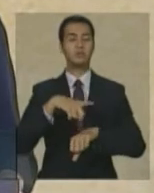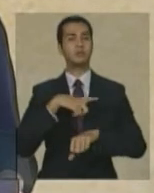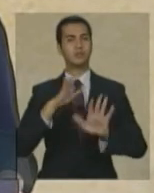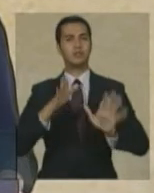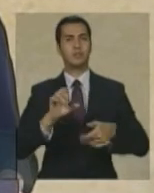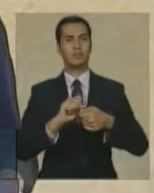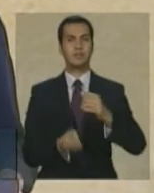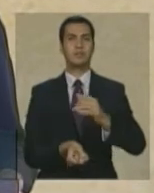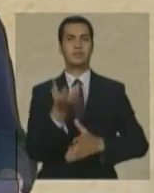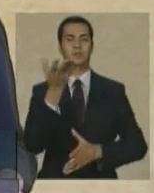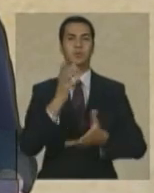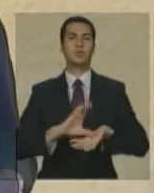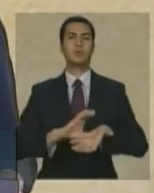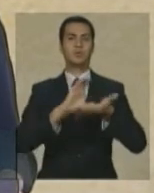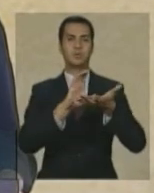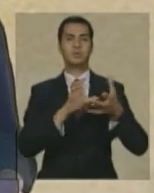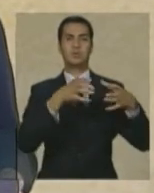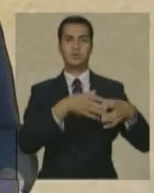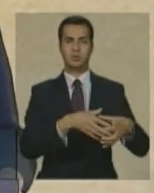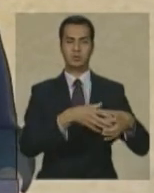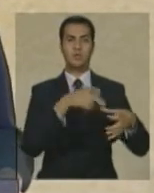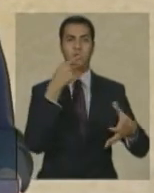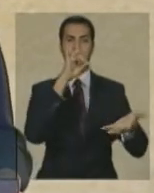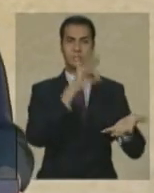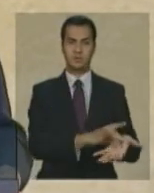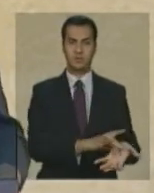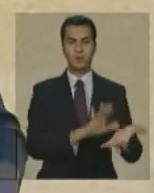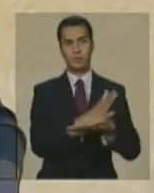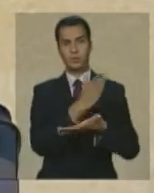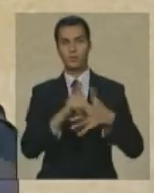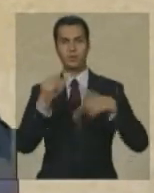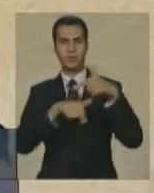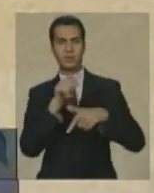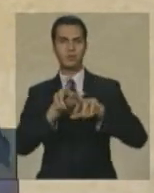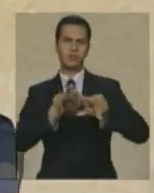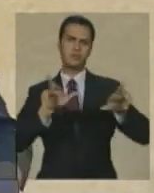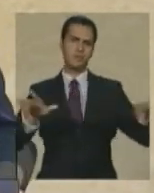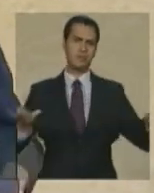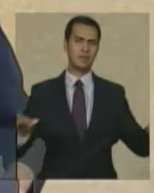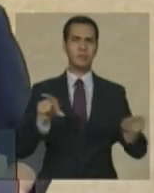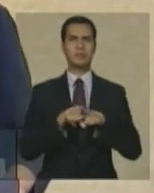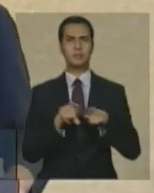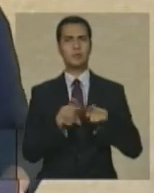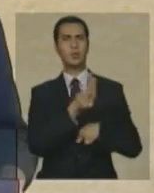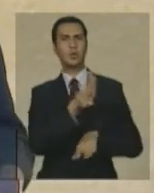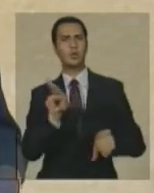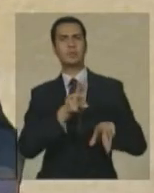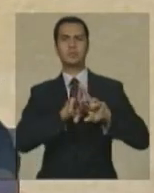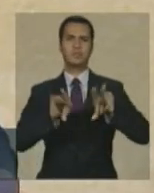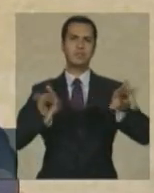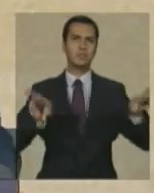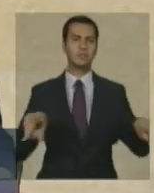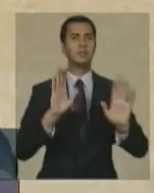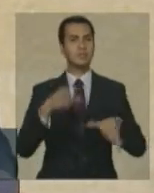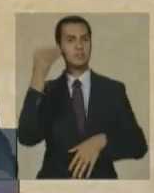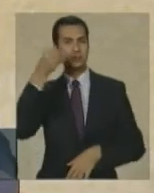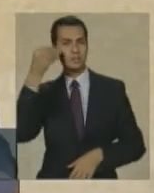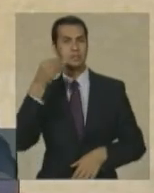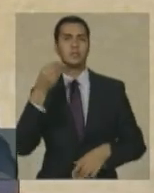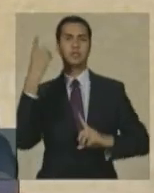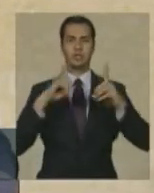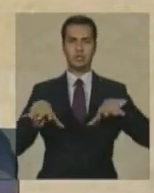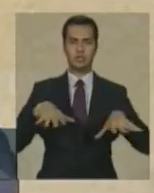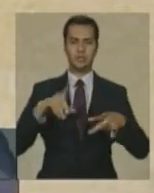verdade com nomes diferentes com formas de atuação distintas houve experiências no Chile na Argentina